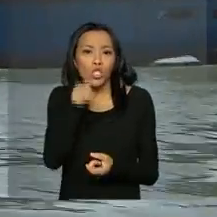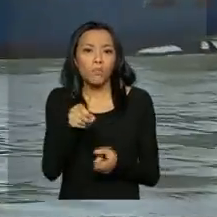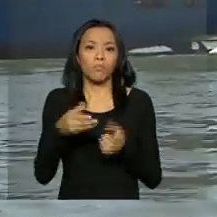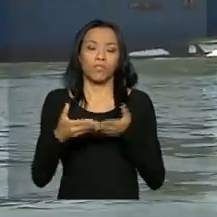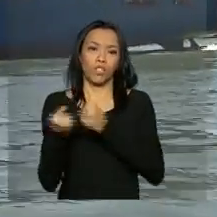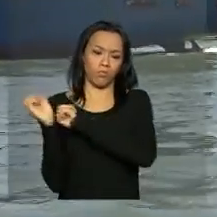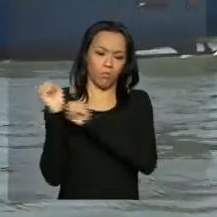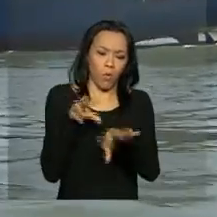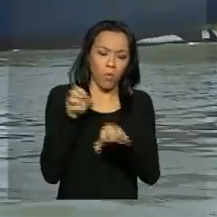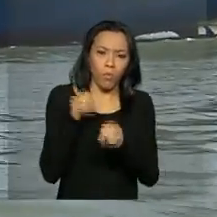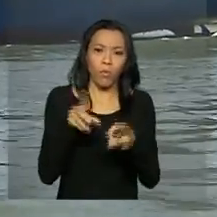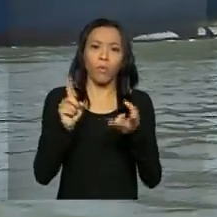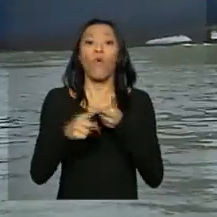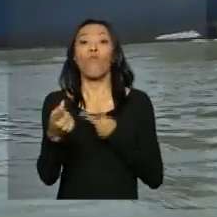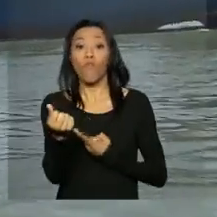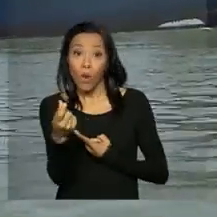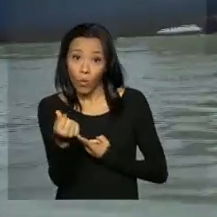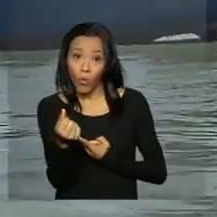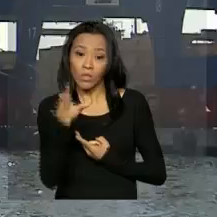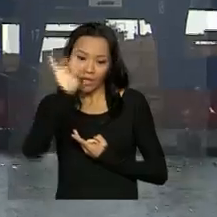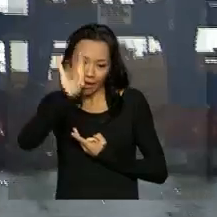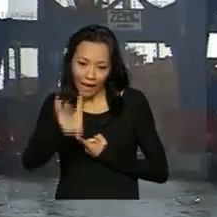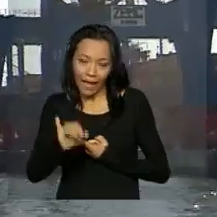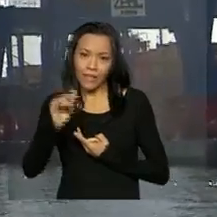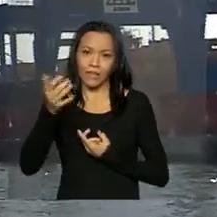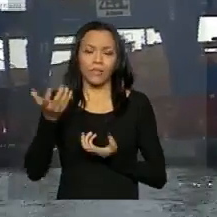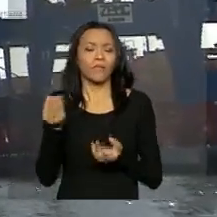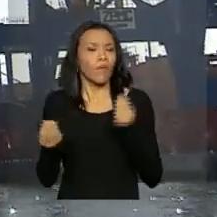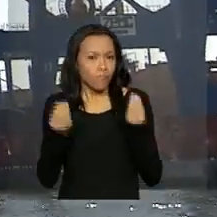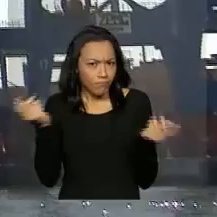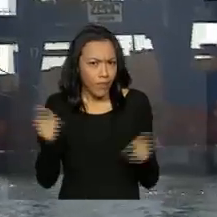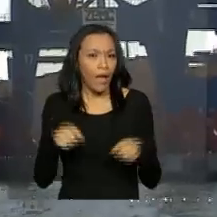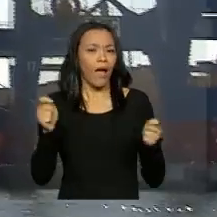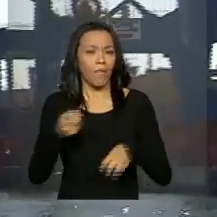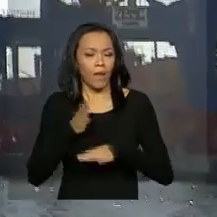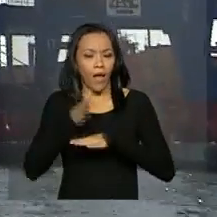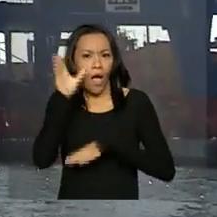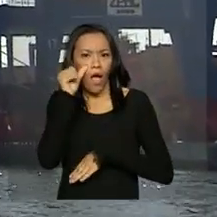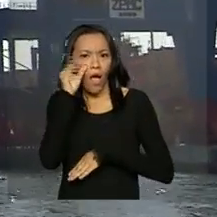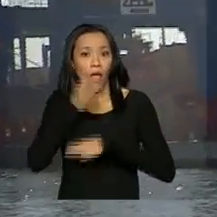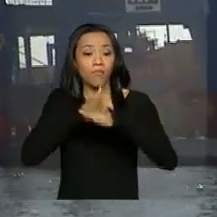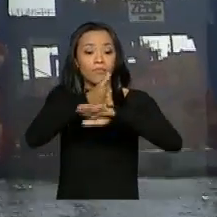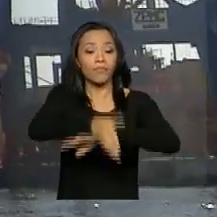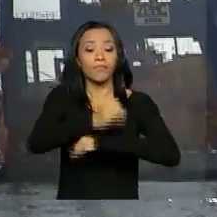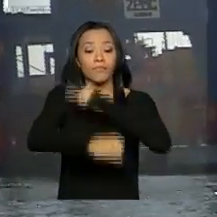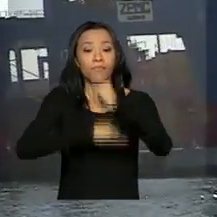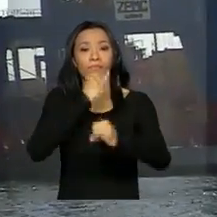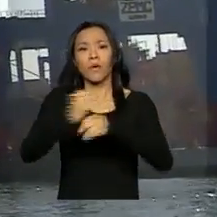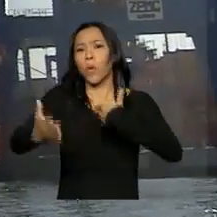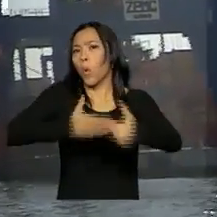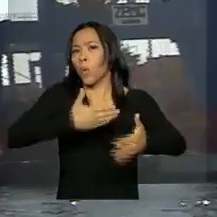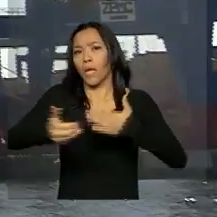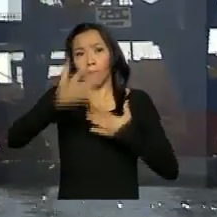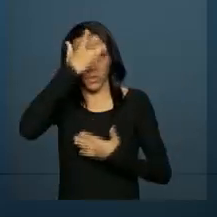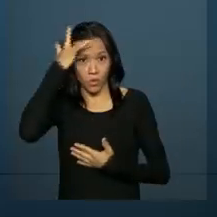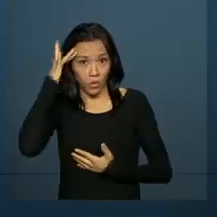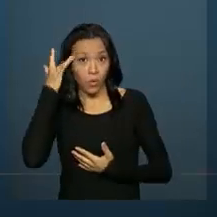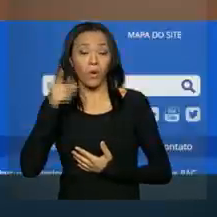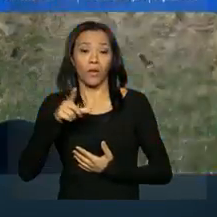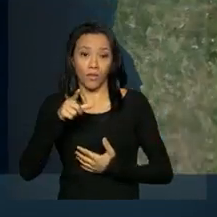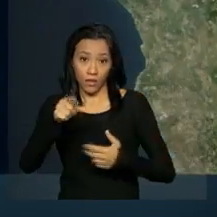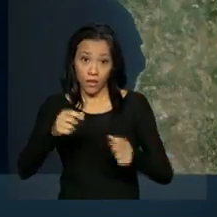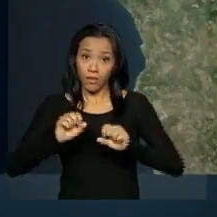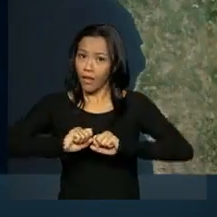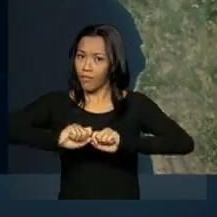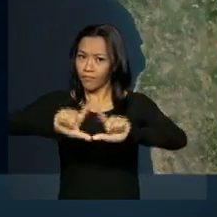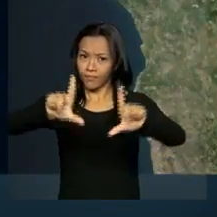capacidade e os custos de utilização podem ser consultados por qualquer pessoa, a partir de uma plataforma virtual